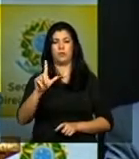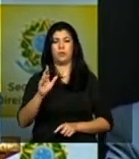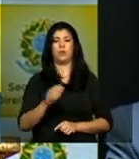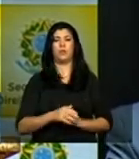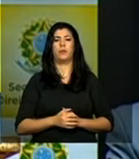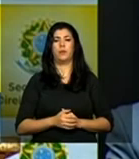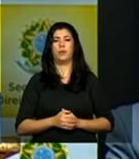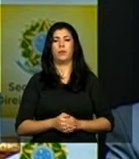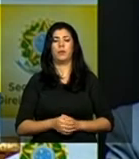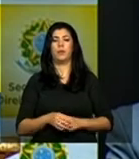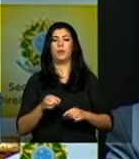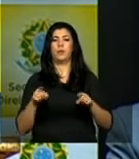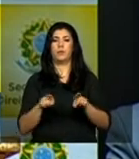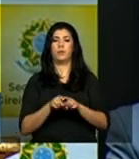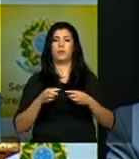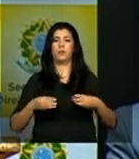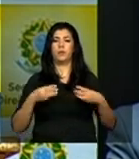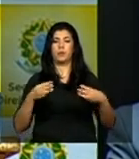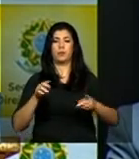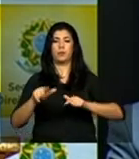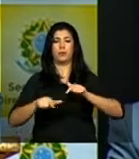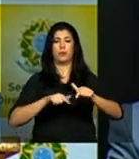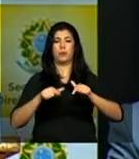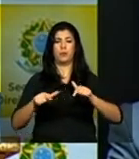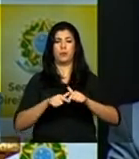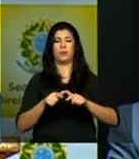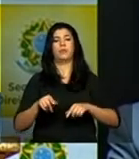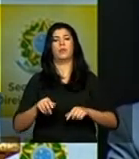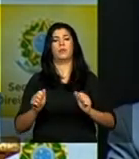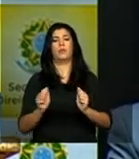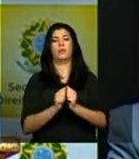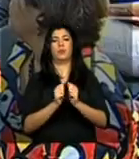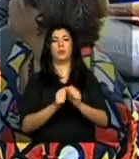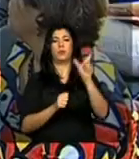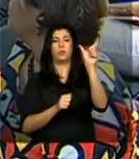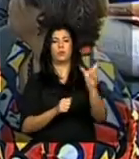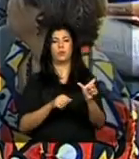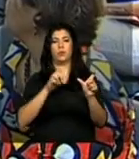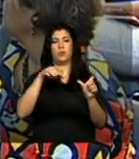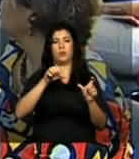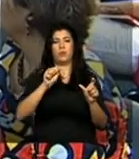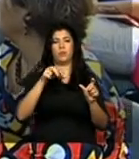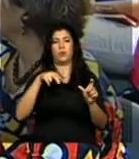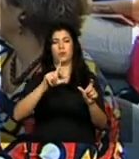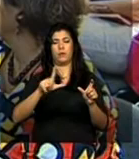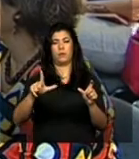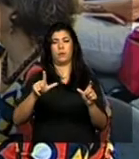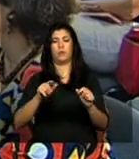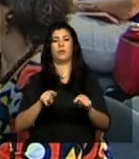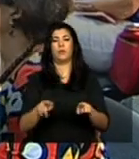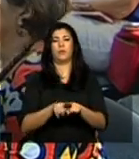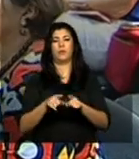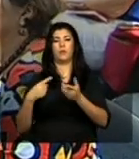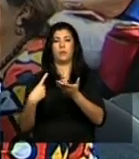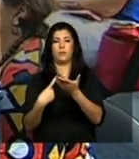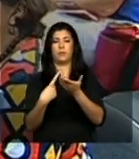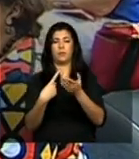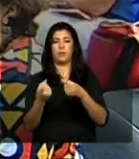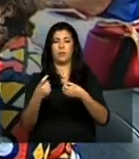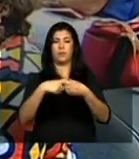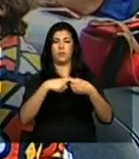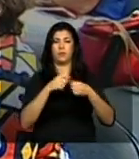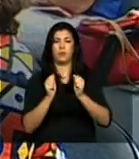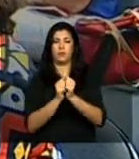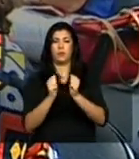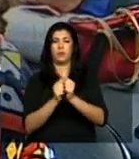Ministério do Trabalho e Emprego na pessoa do Manuel Messias na parceria na também com o Ministério